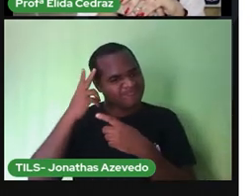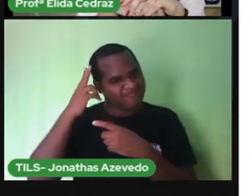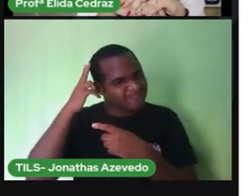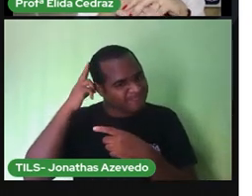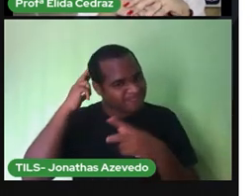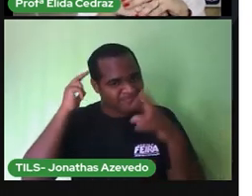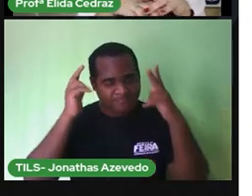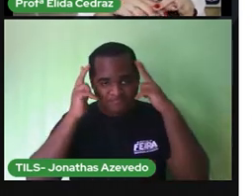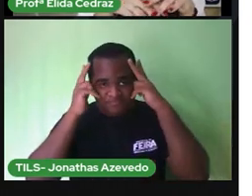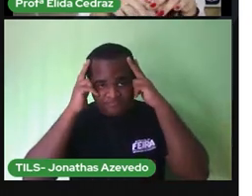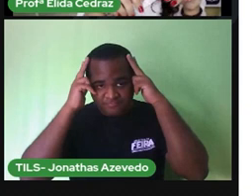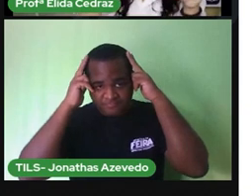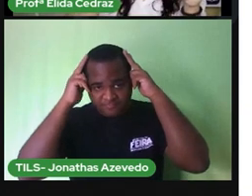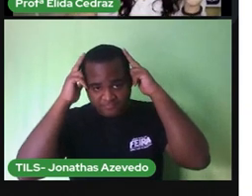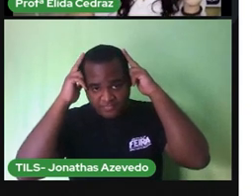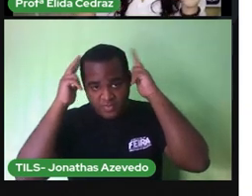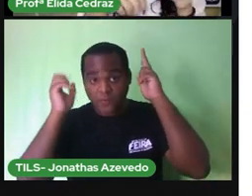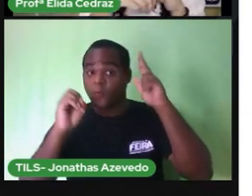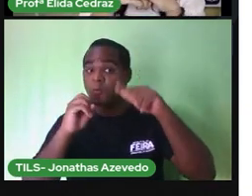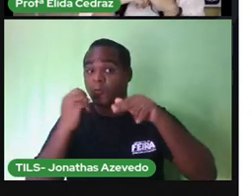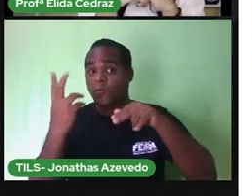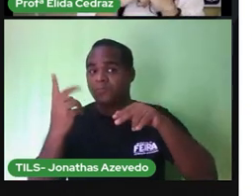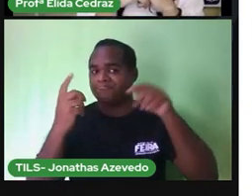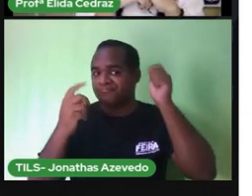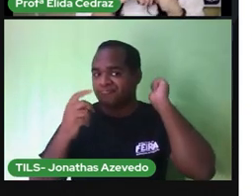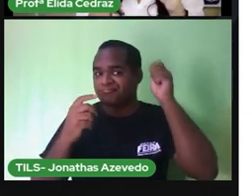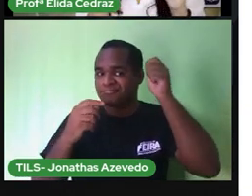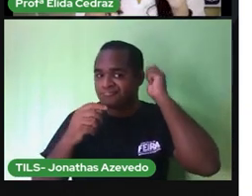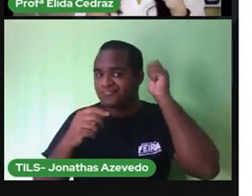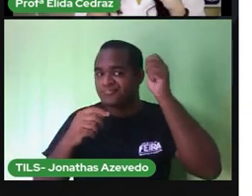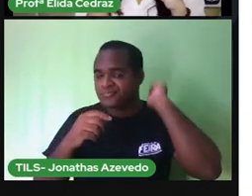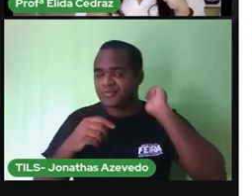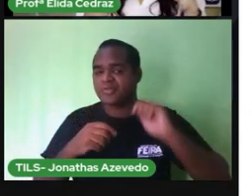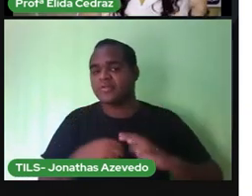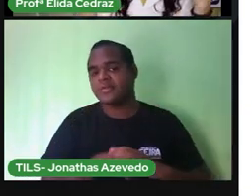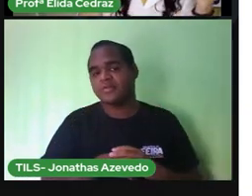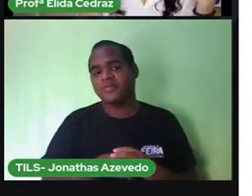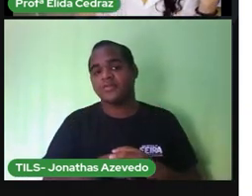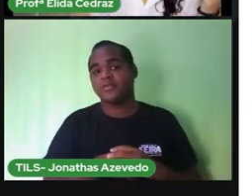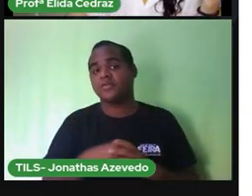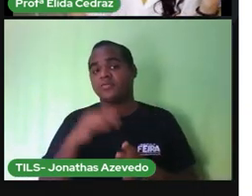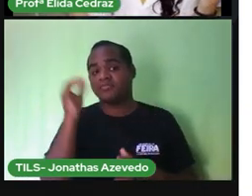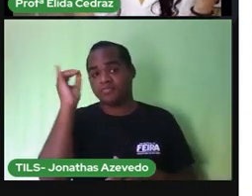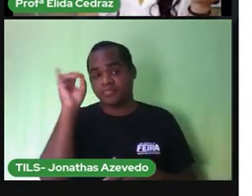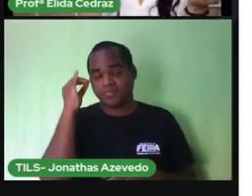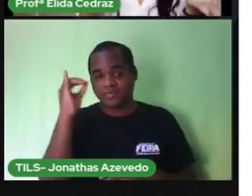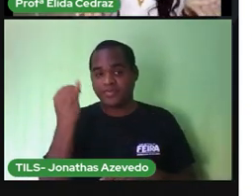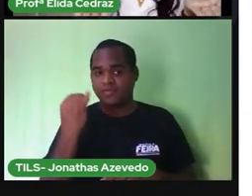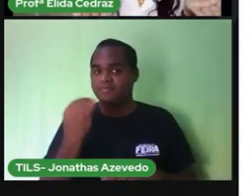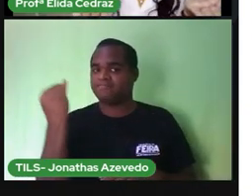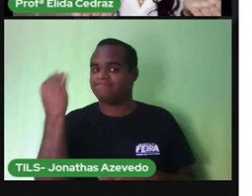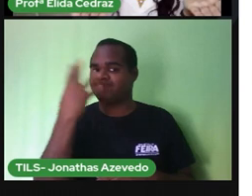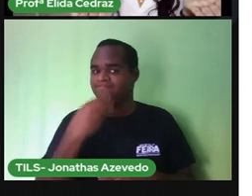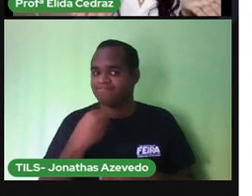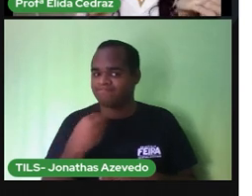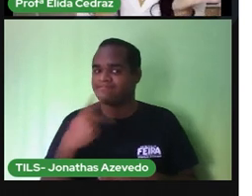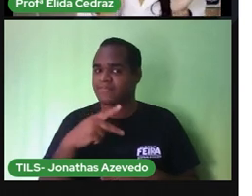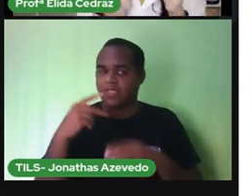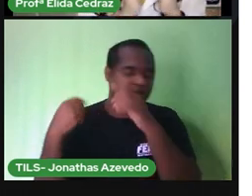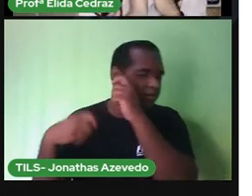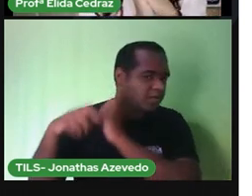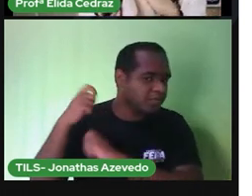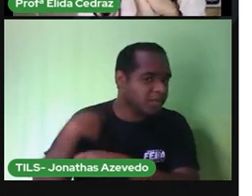curtinho ou ainda rapar a cabeça. Então, pra evitar de perder os cabelos lindos de vocês,